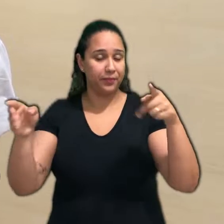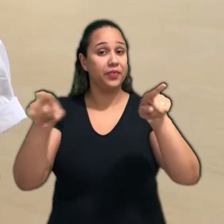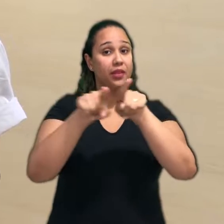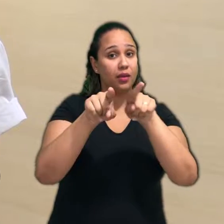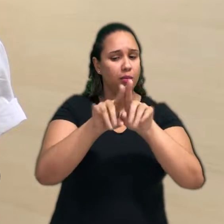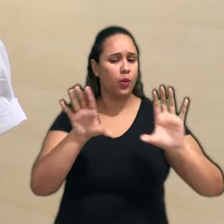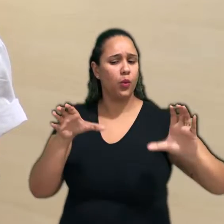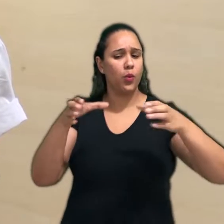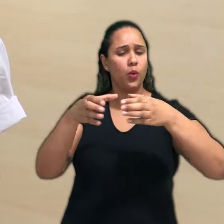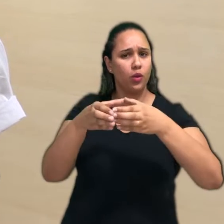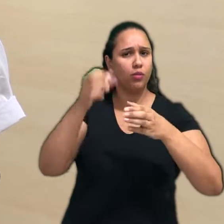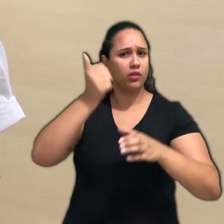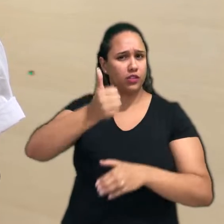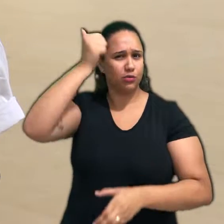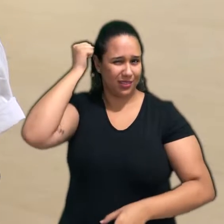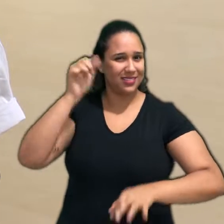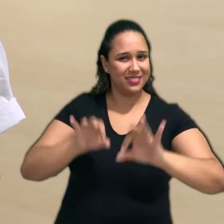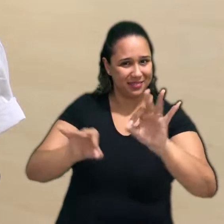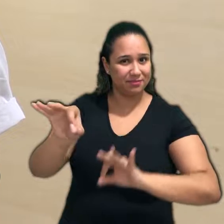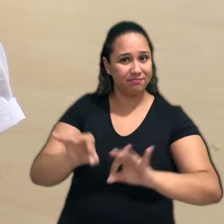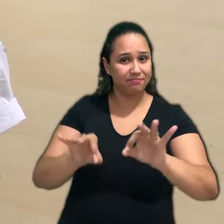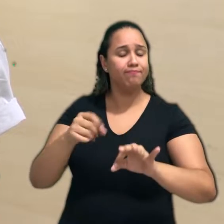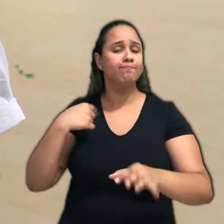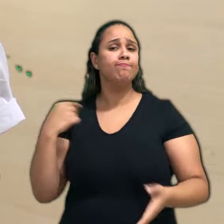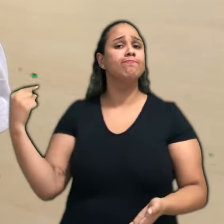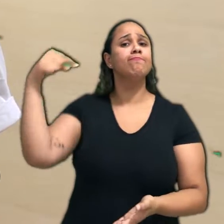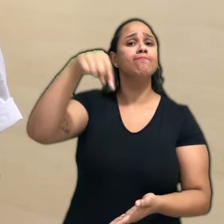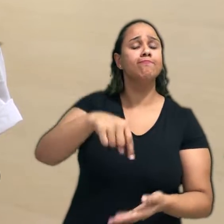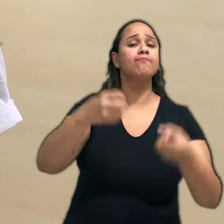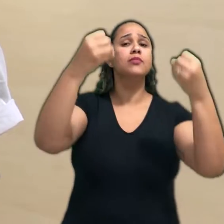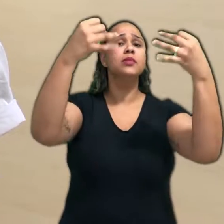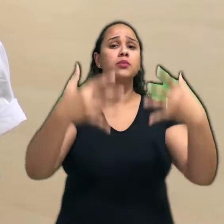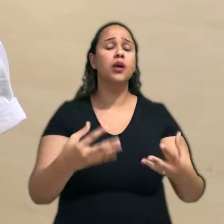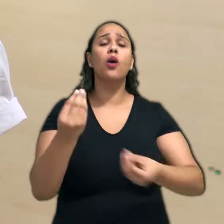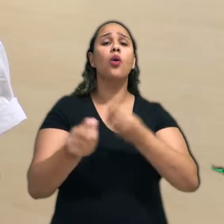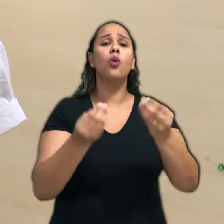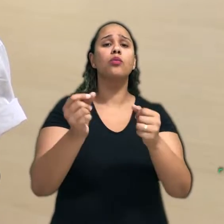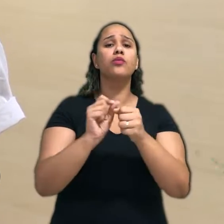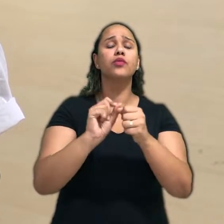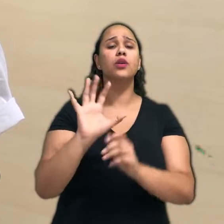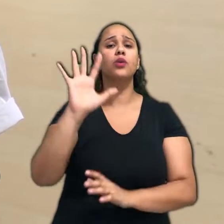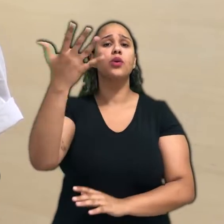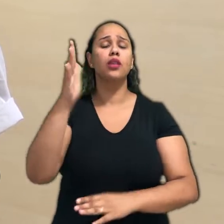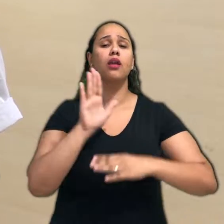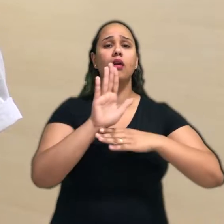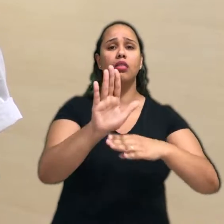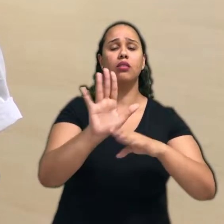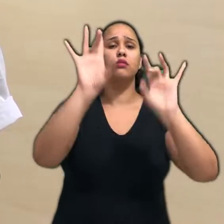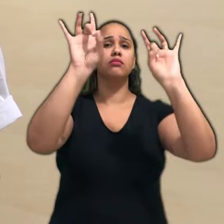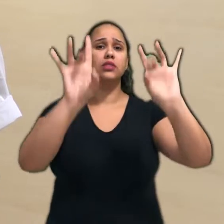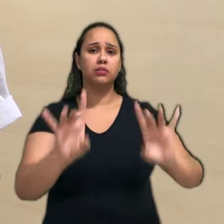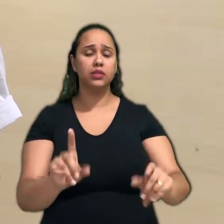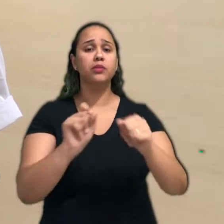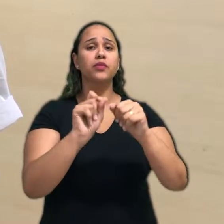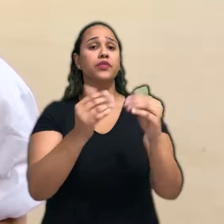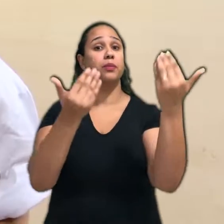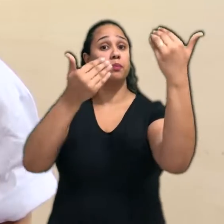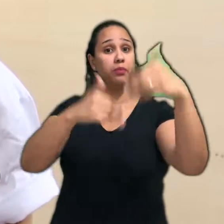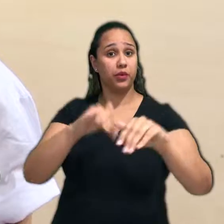Vestibular Unificado, estamos aqui para falar sobre o atendimento específico do Paz e Vestibular da Universidade Estadual de Maringá.